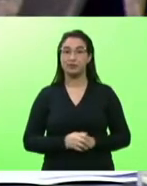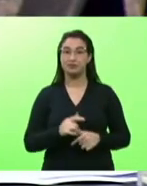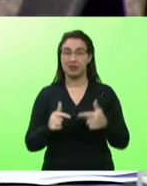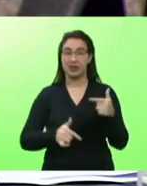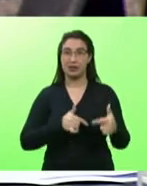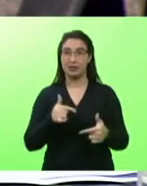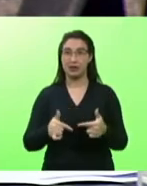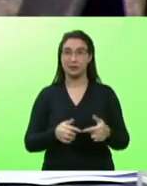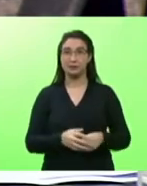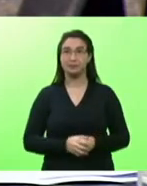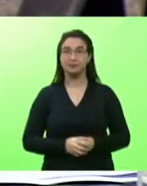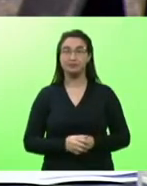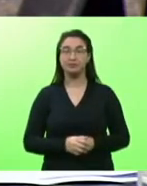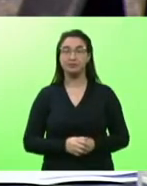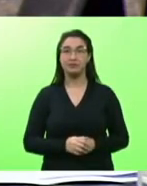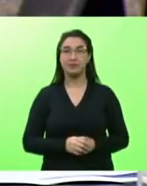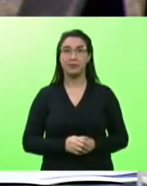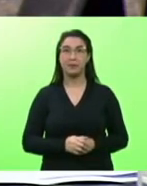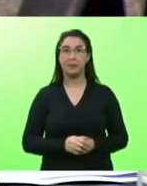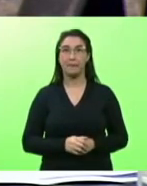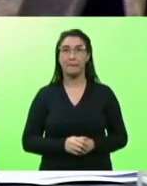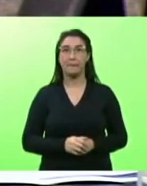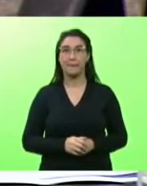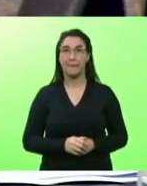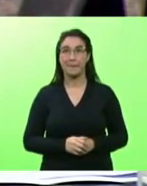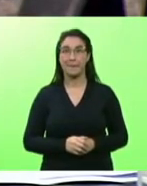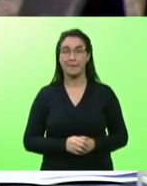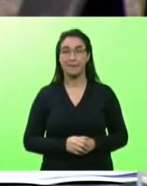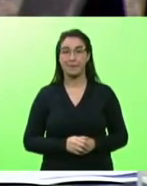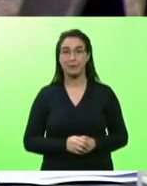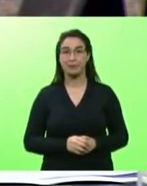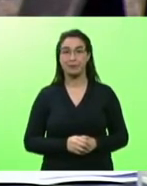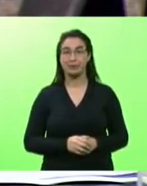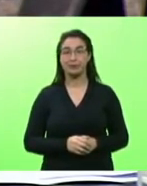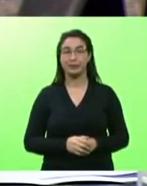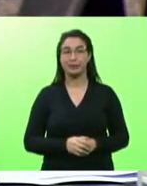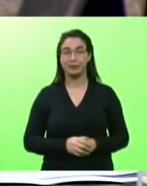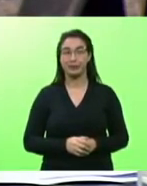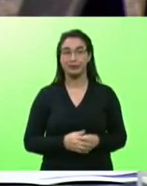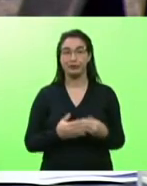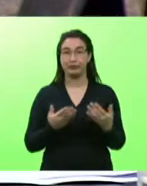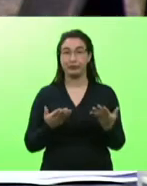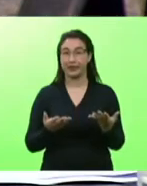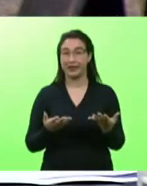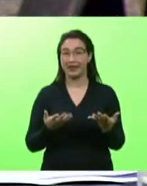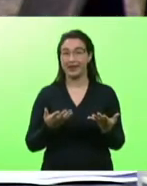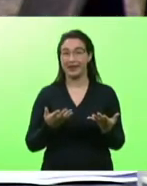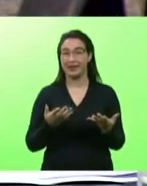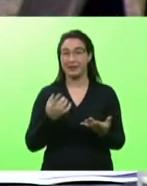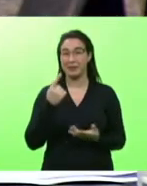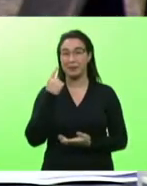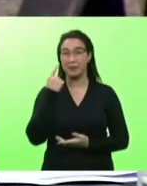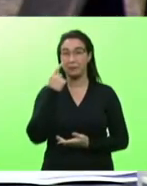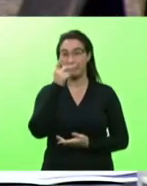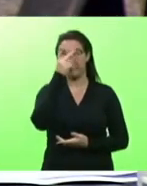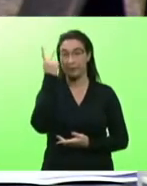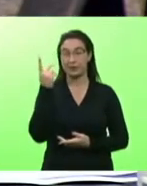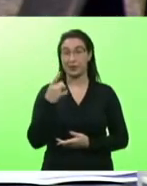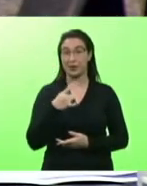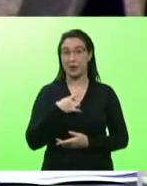Duas semanas de trabalho. É a perspectiva de ver o sol nascer quadrado, de ficar